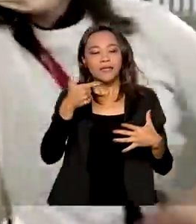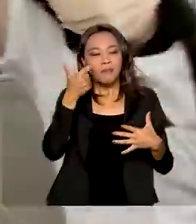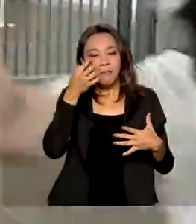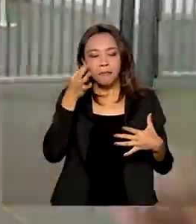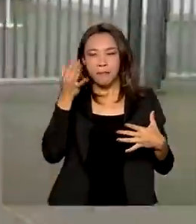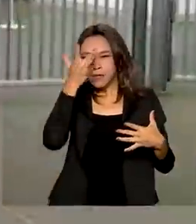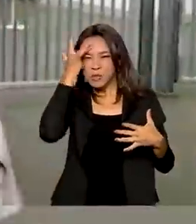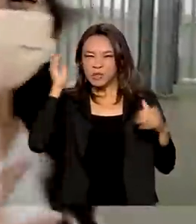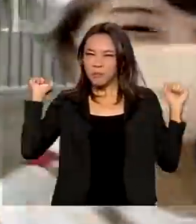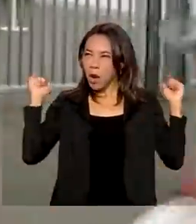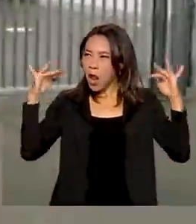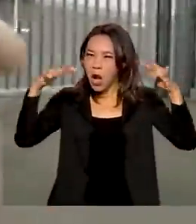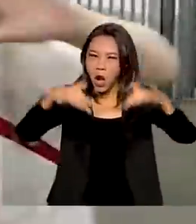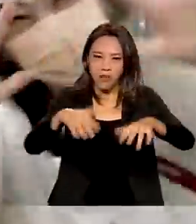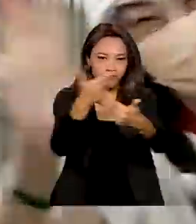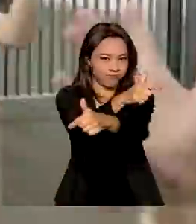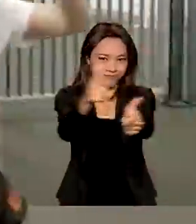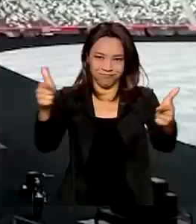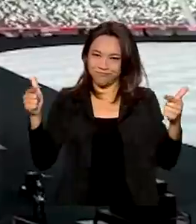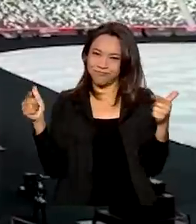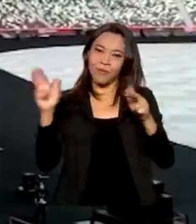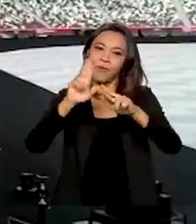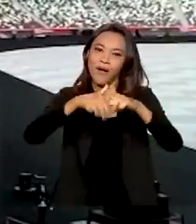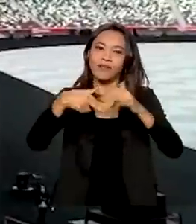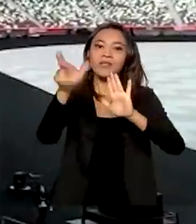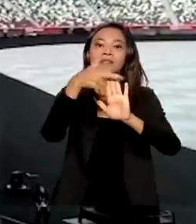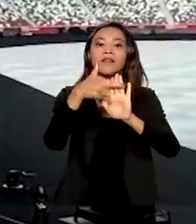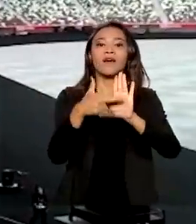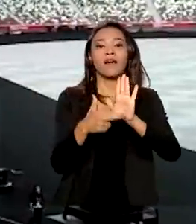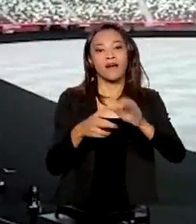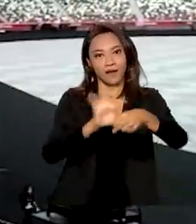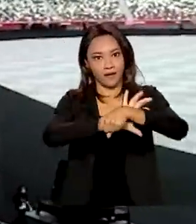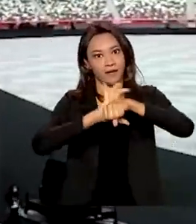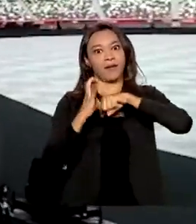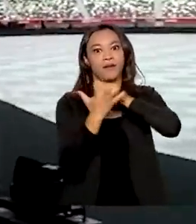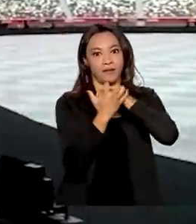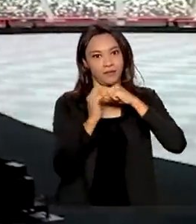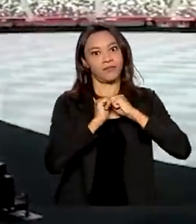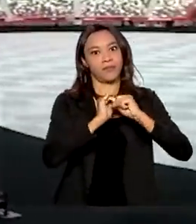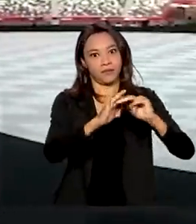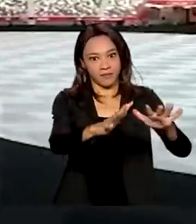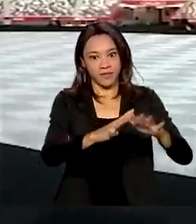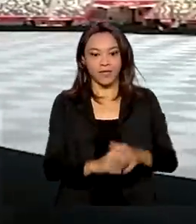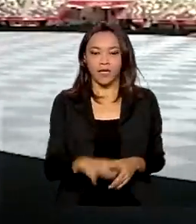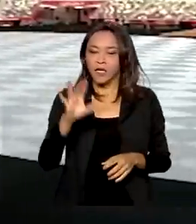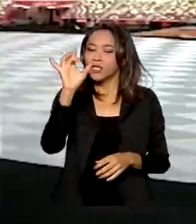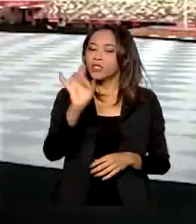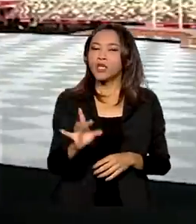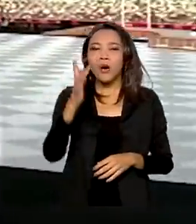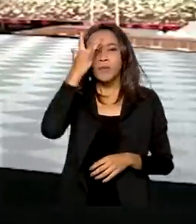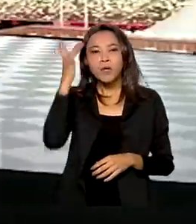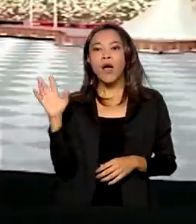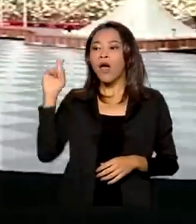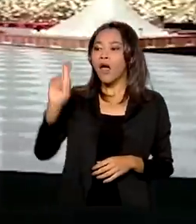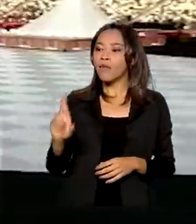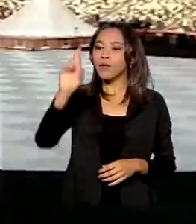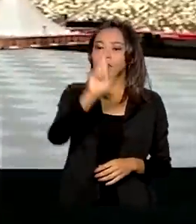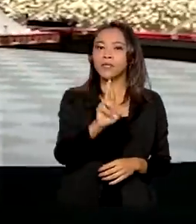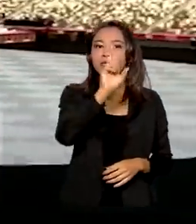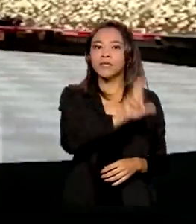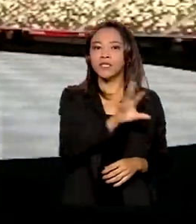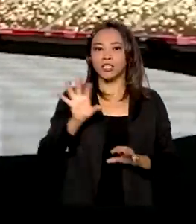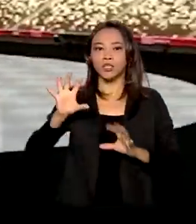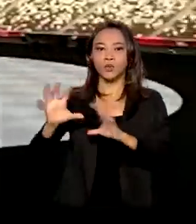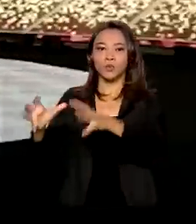torcedores nas arquibancadas, em função das restrições adotadas por conta da pandemia. Apenas representantes das delegações